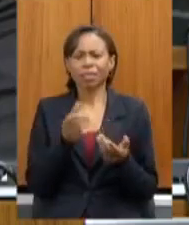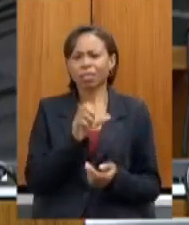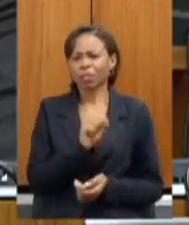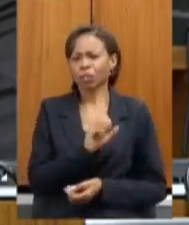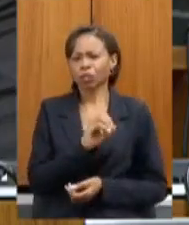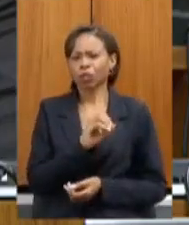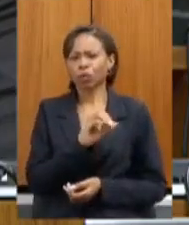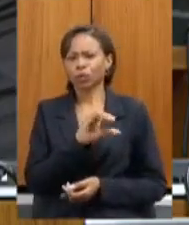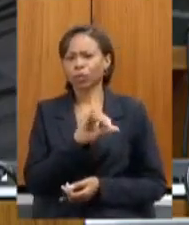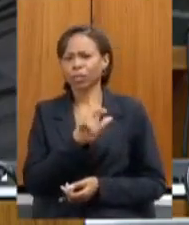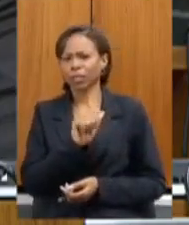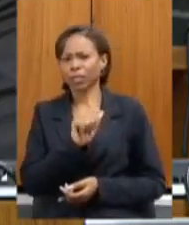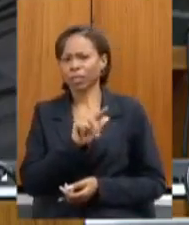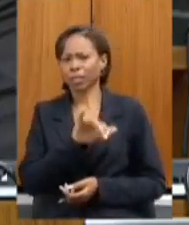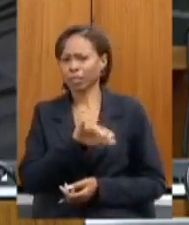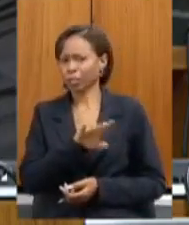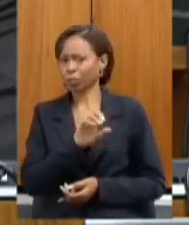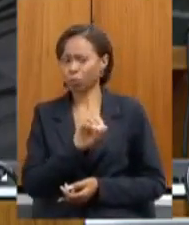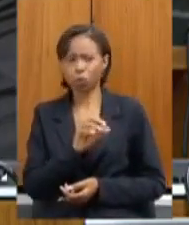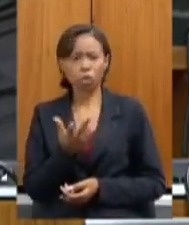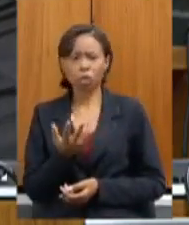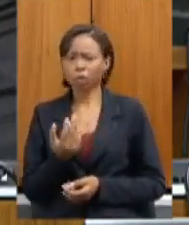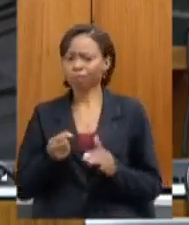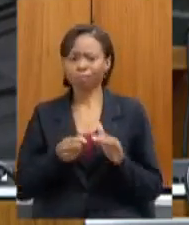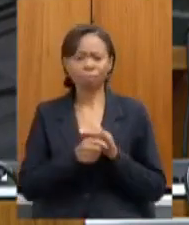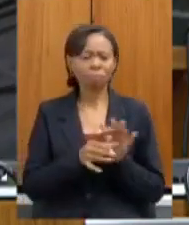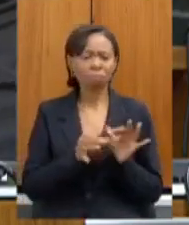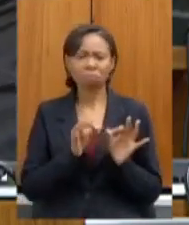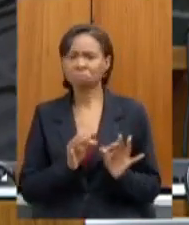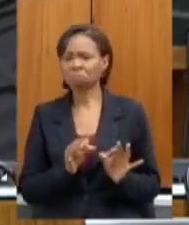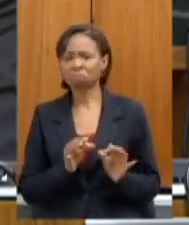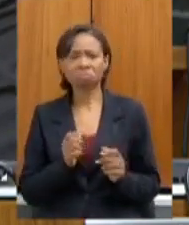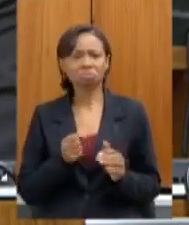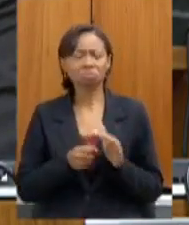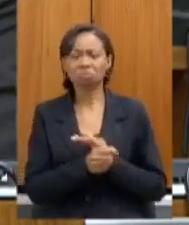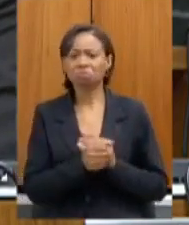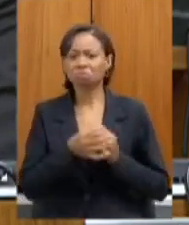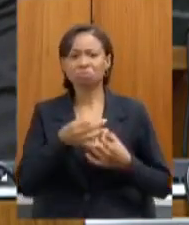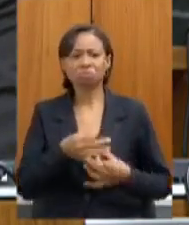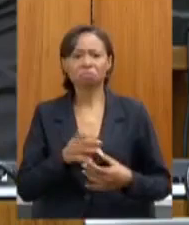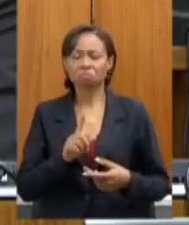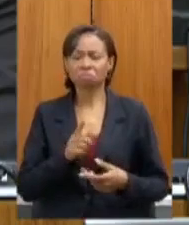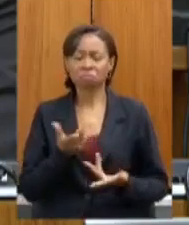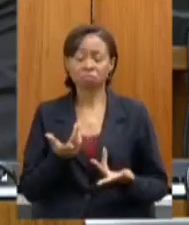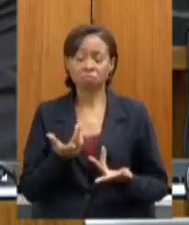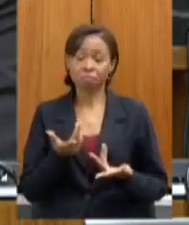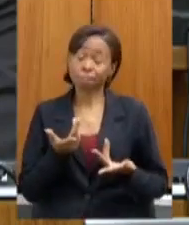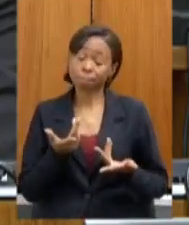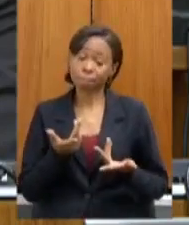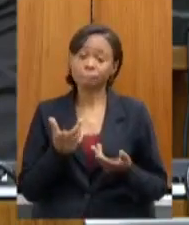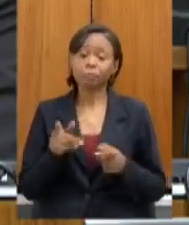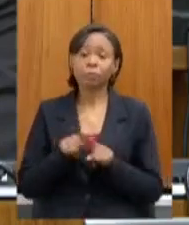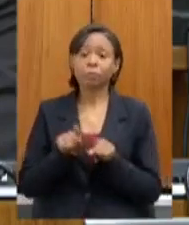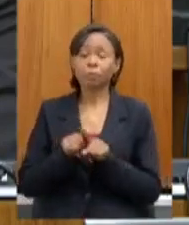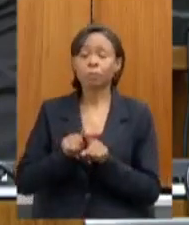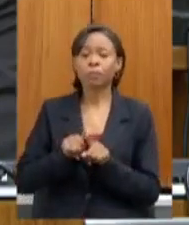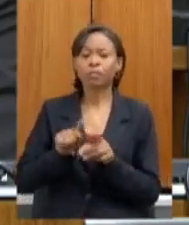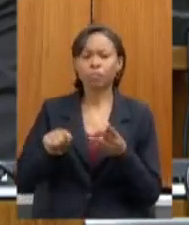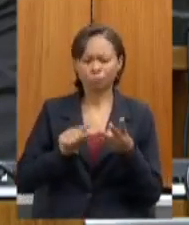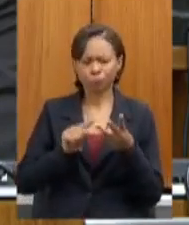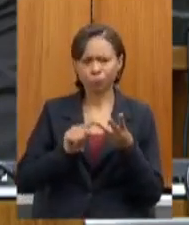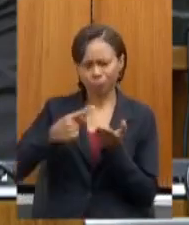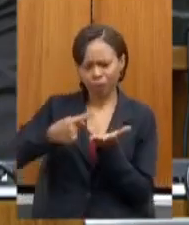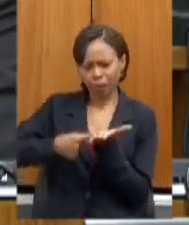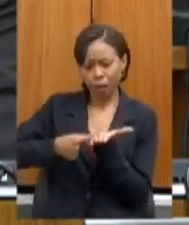e por final das apostilas em branco que no memorando circular número 14 de 2020